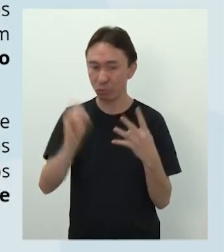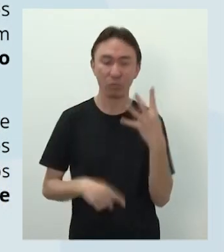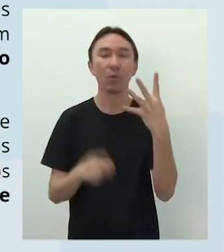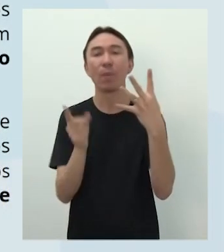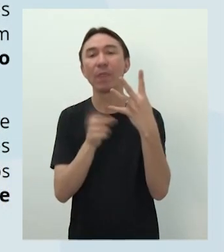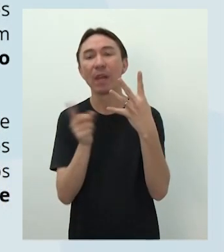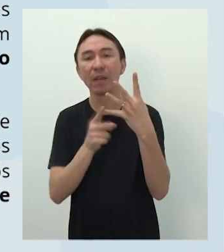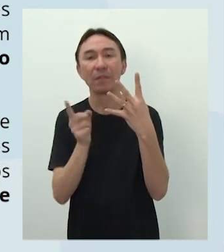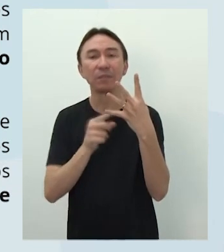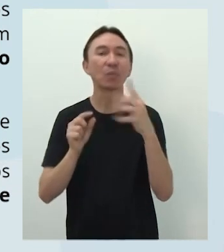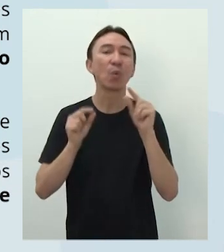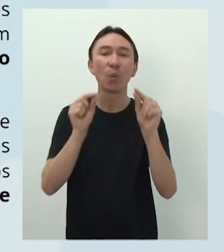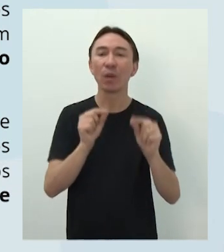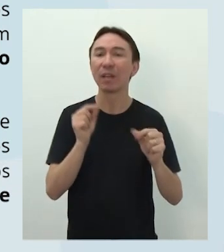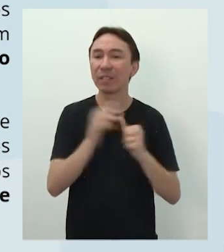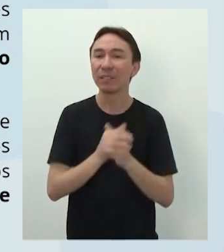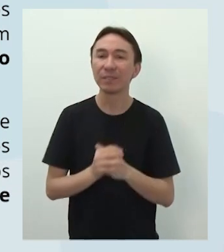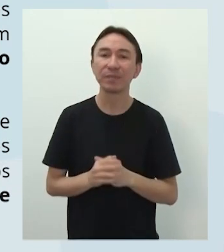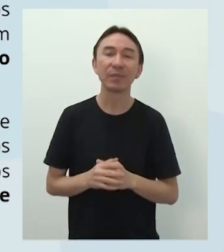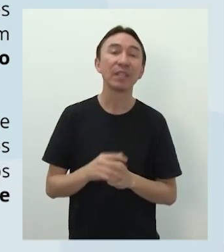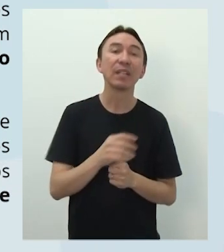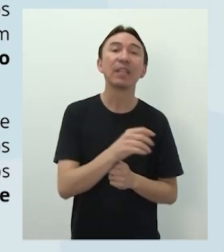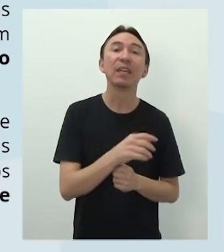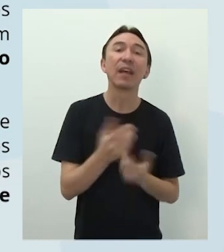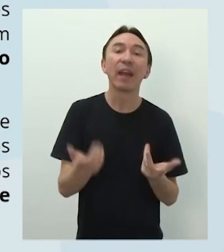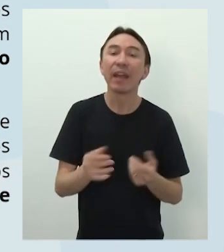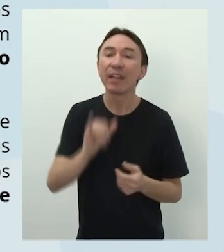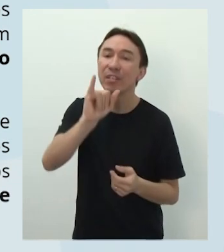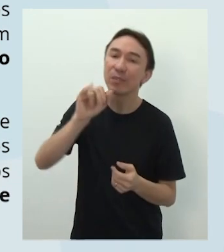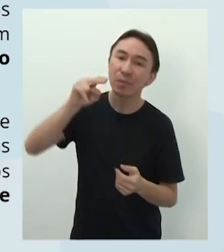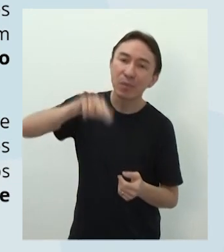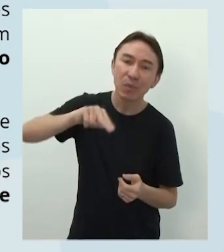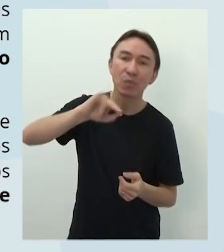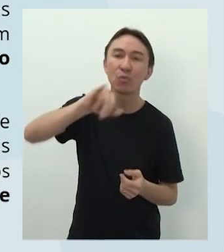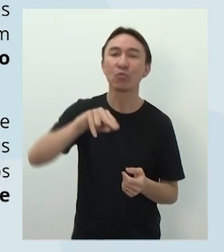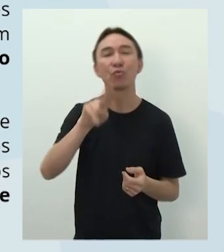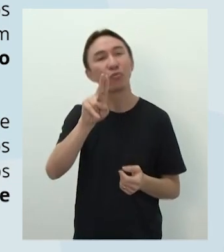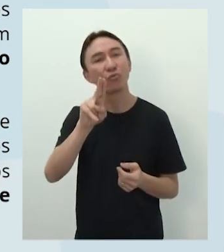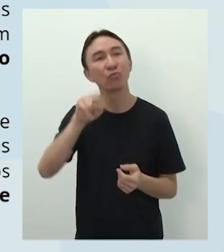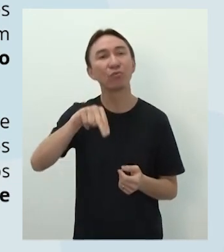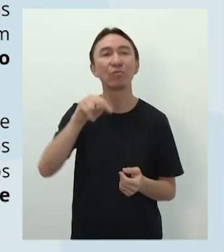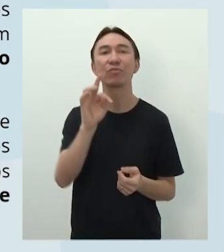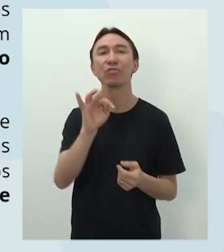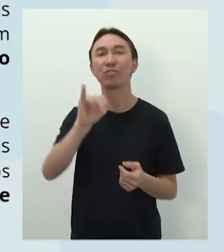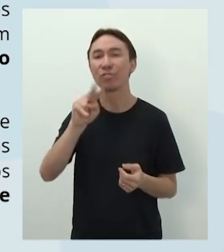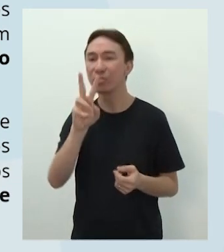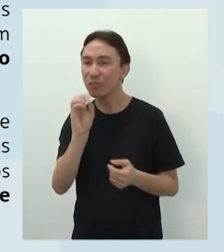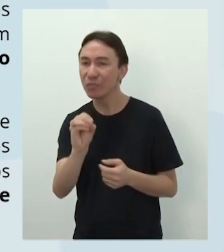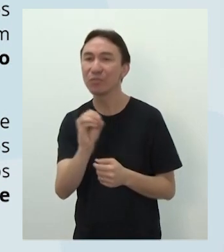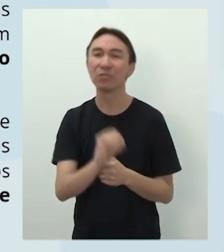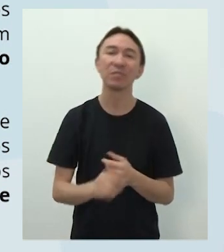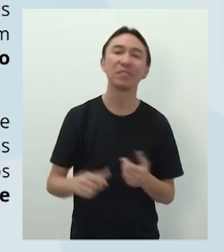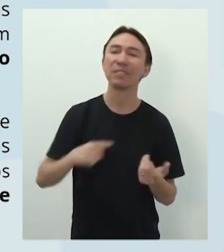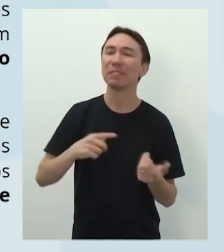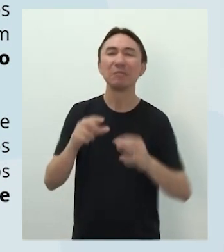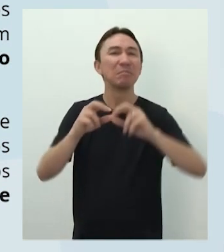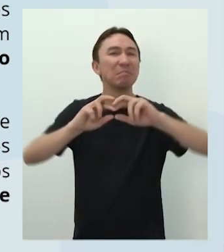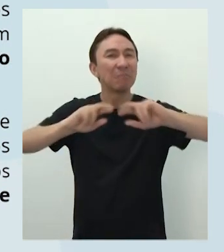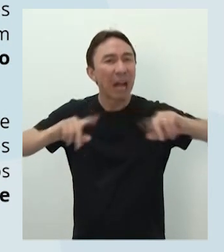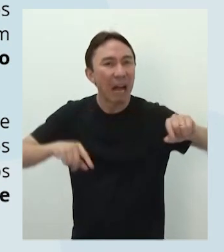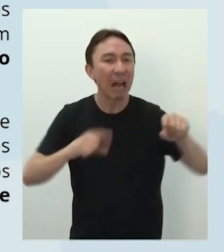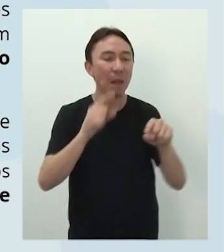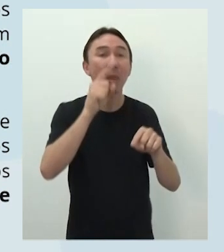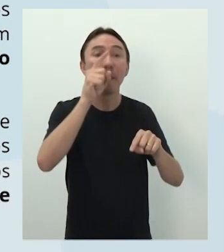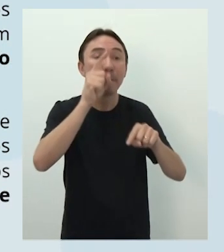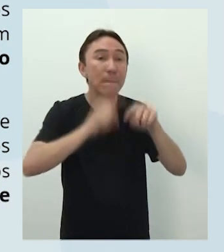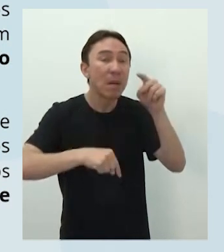que a gente mencionou antes. Isso, por exemplo. de instrução, pulo de remédio, rótulo de produtos, são aqueles que